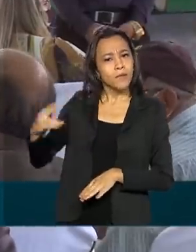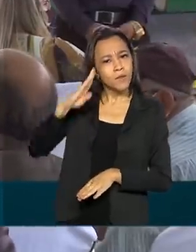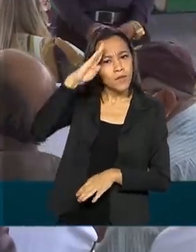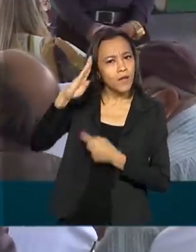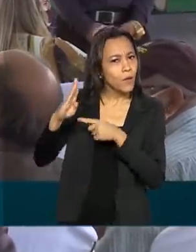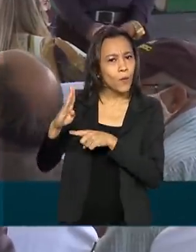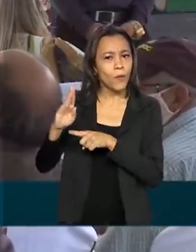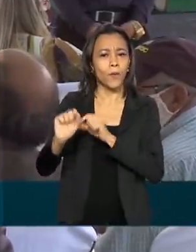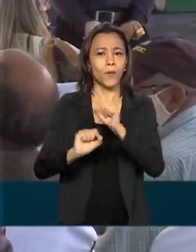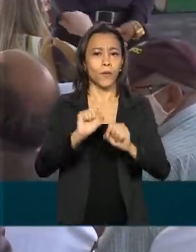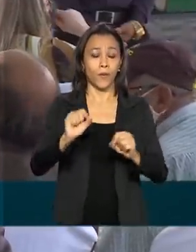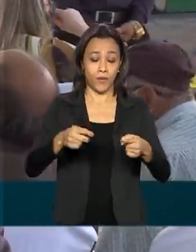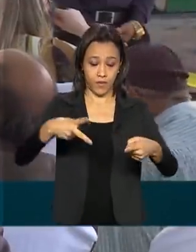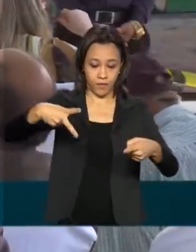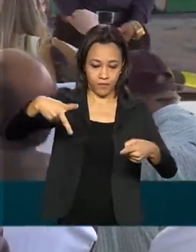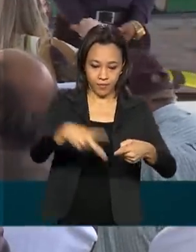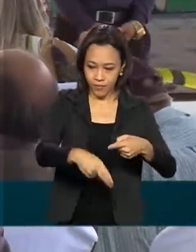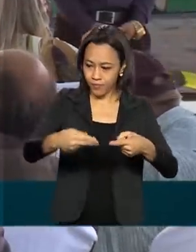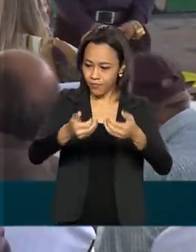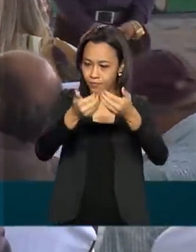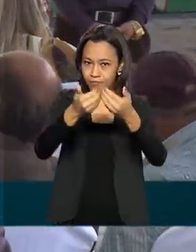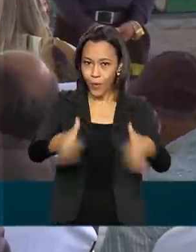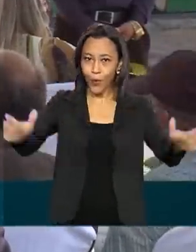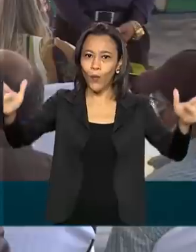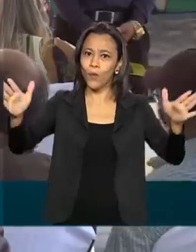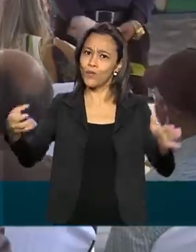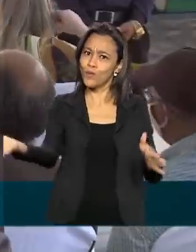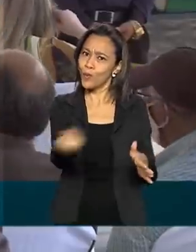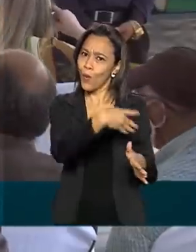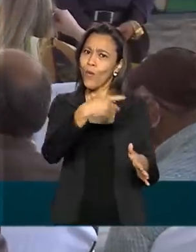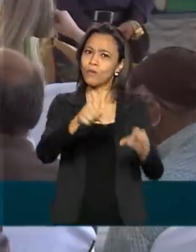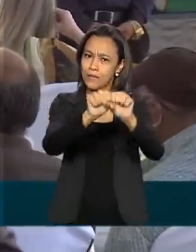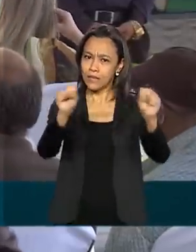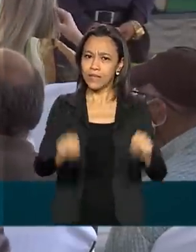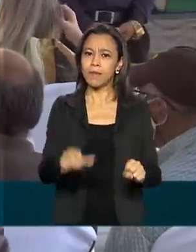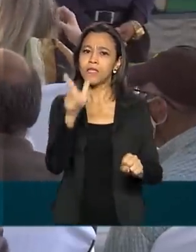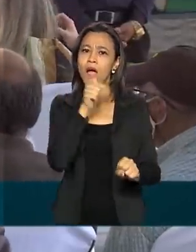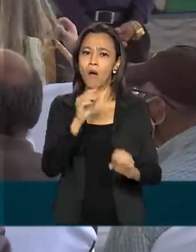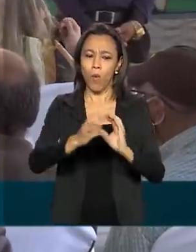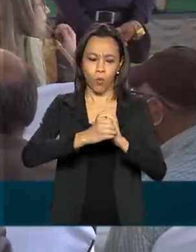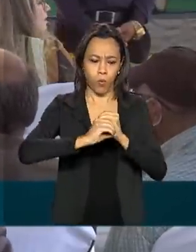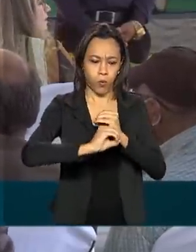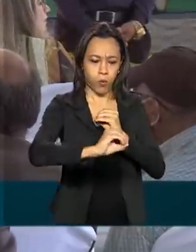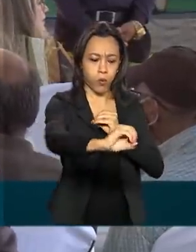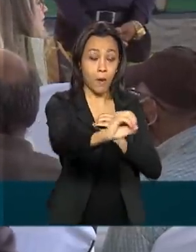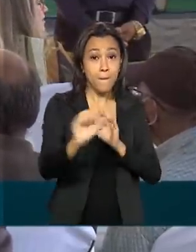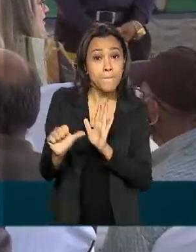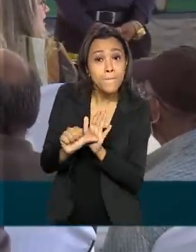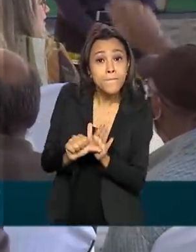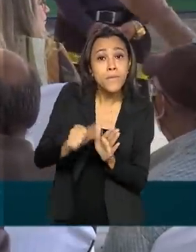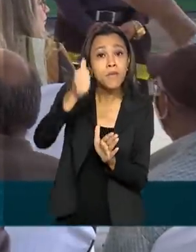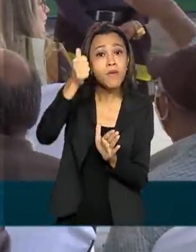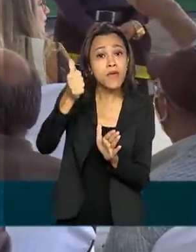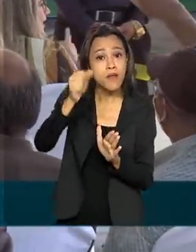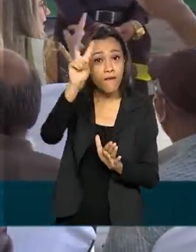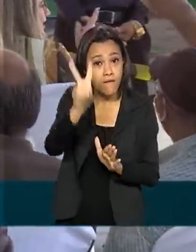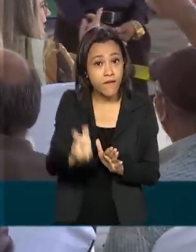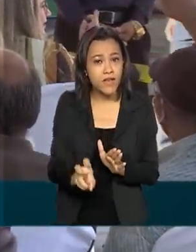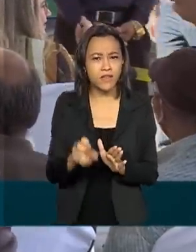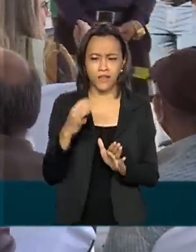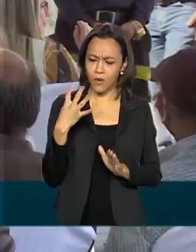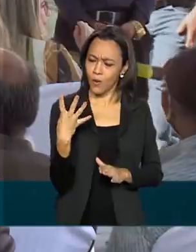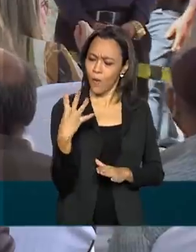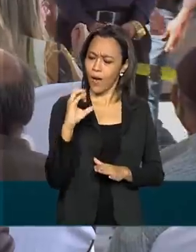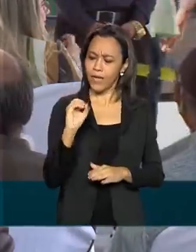inaugura esse novo sistema de abastecimento de água da cidade. Pela primeira vez, as 40 mil